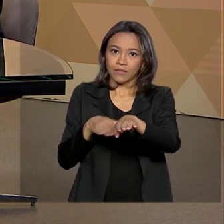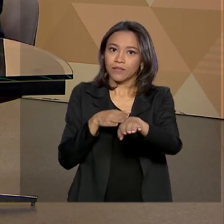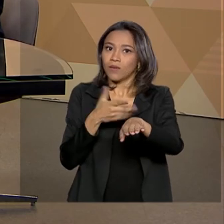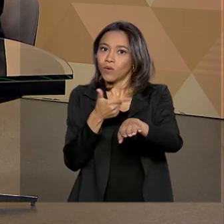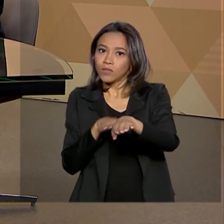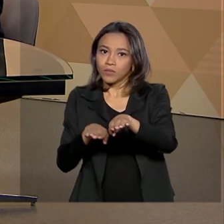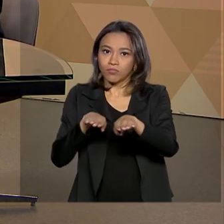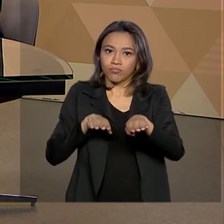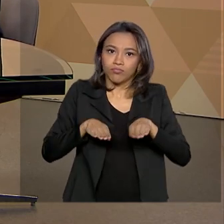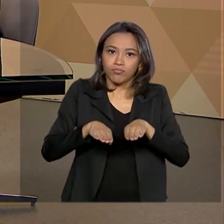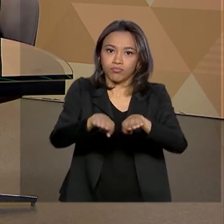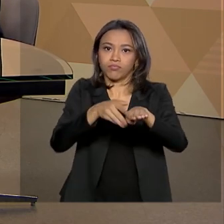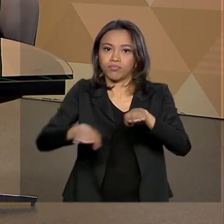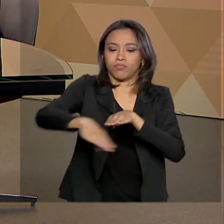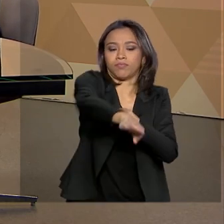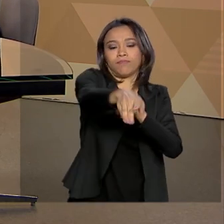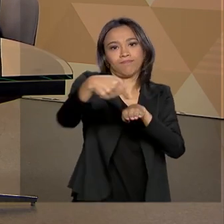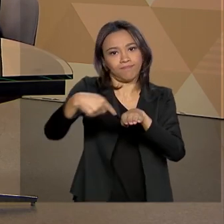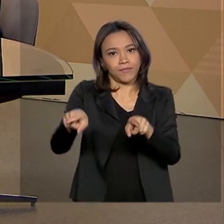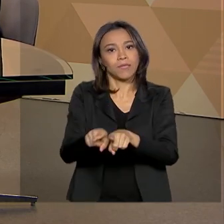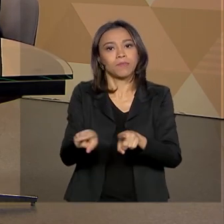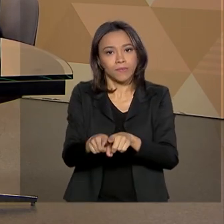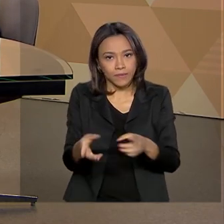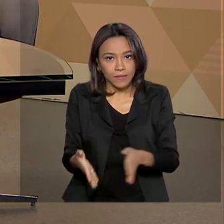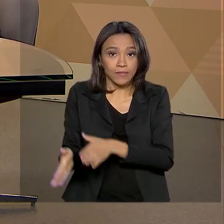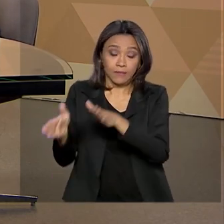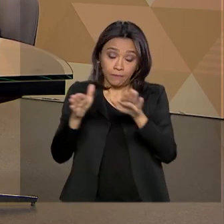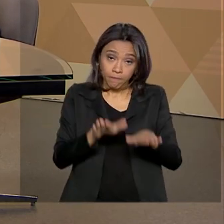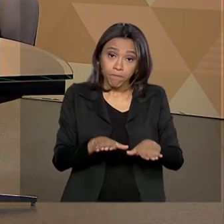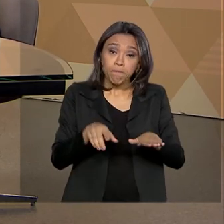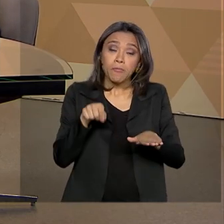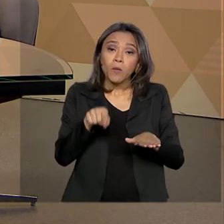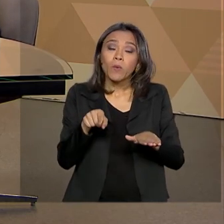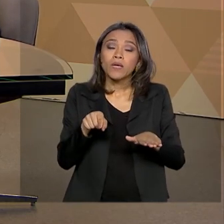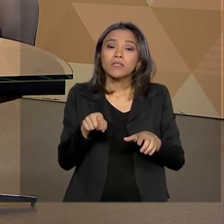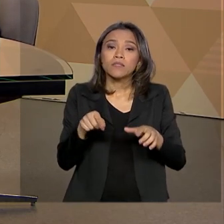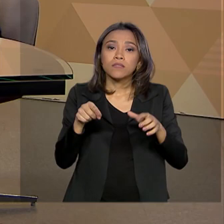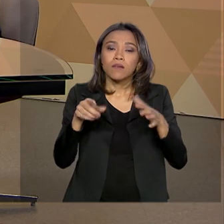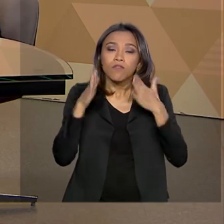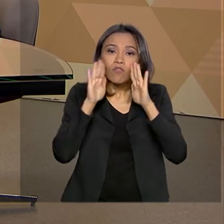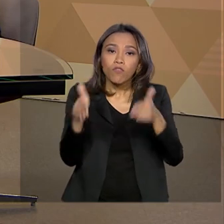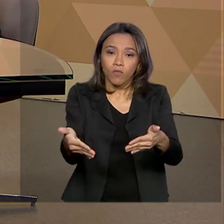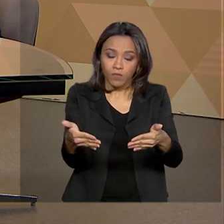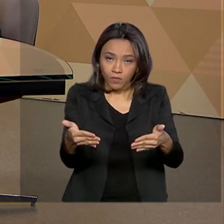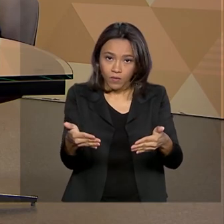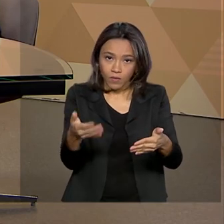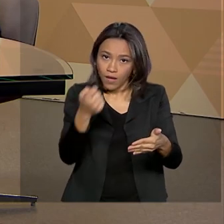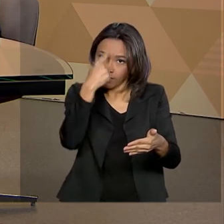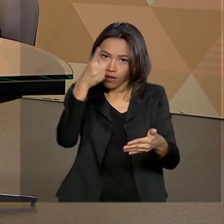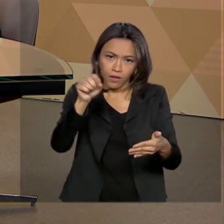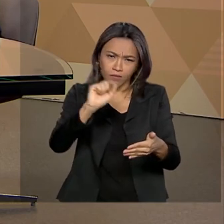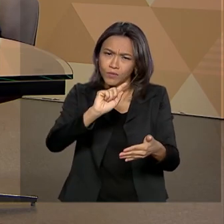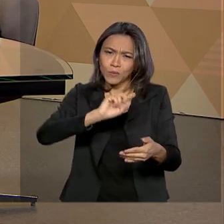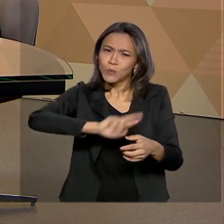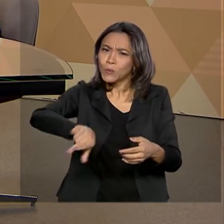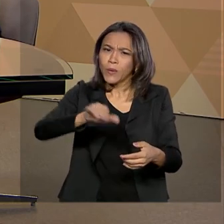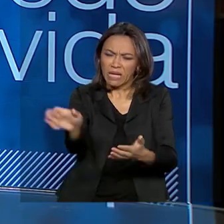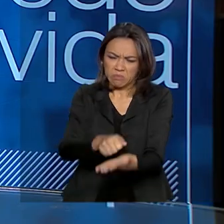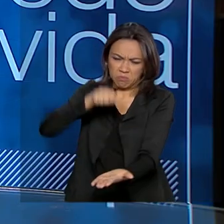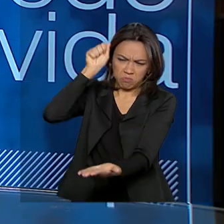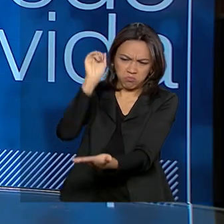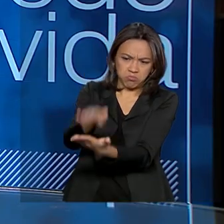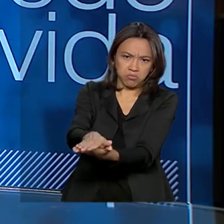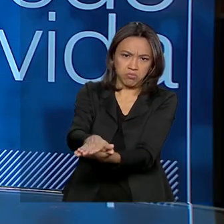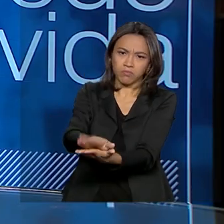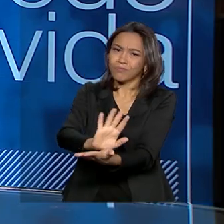enfoque, com a divulgação que se tem, a ideia, na verdade, não é o de punição, eu sempre vou insistir nisso,